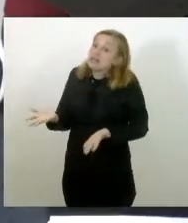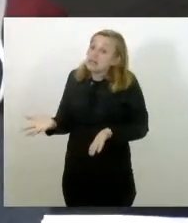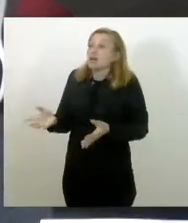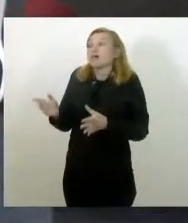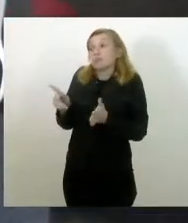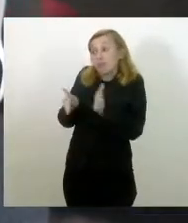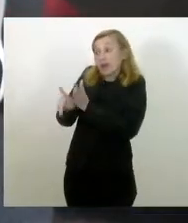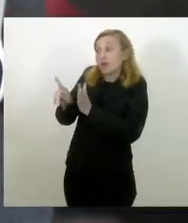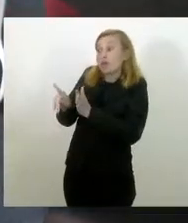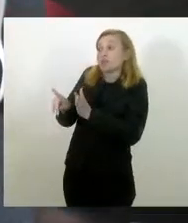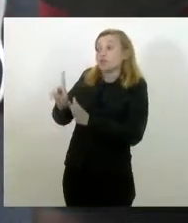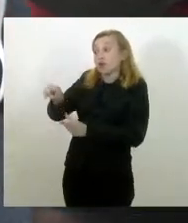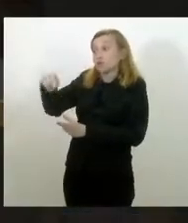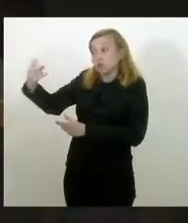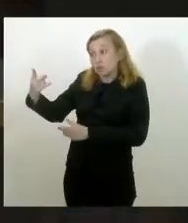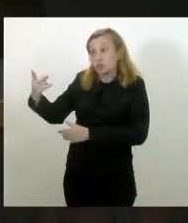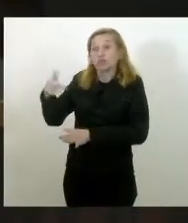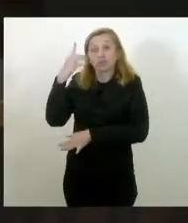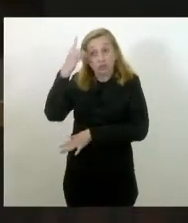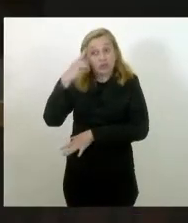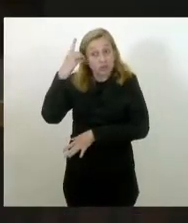para os outros parlamentares aqui. A azul,